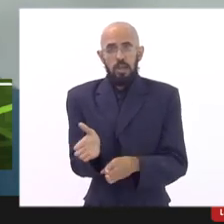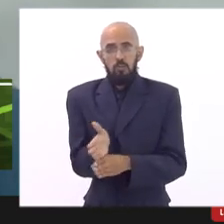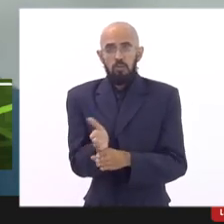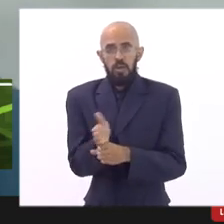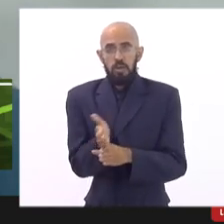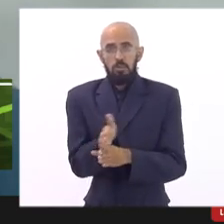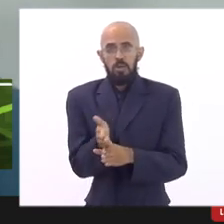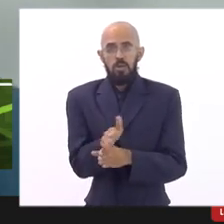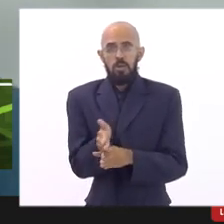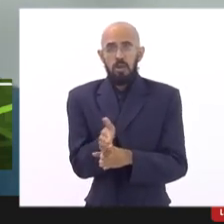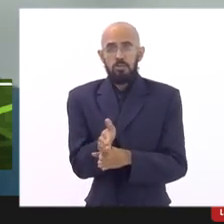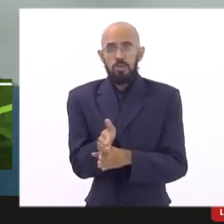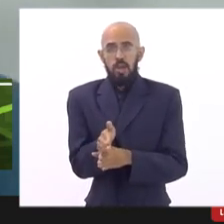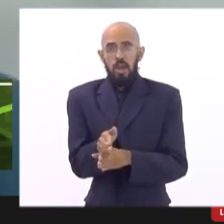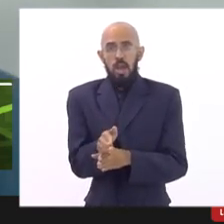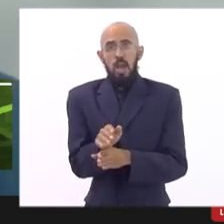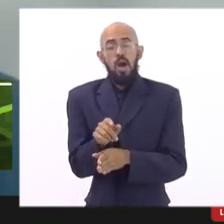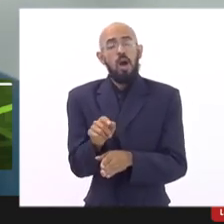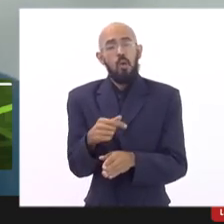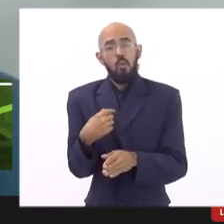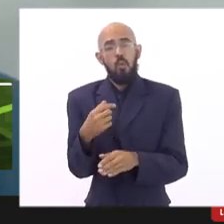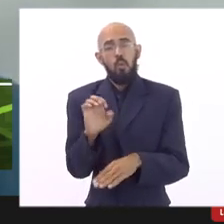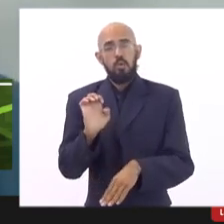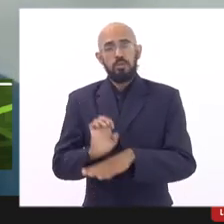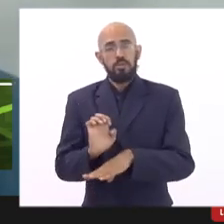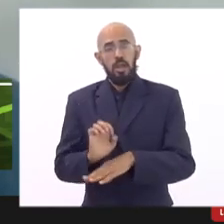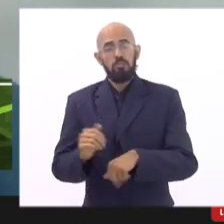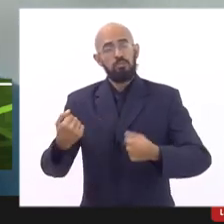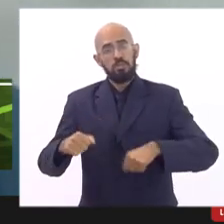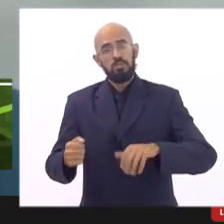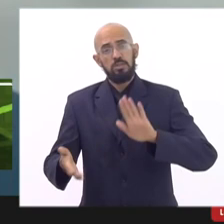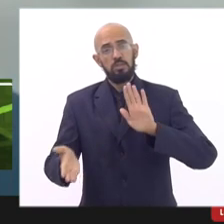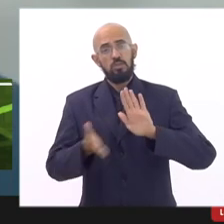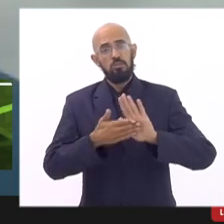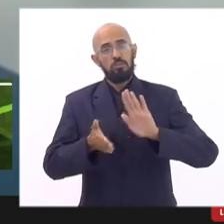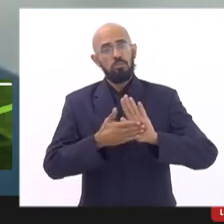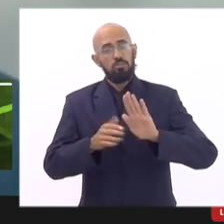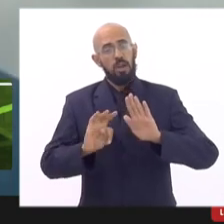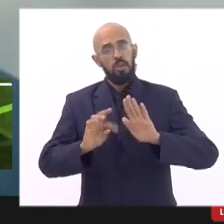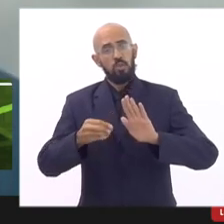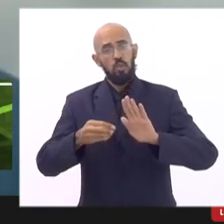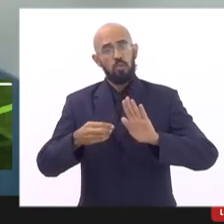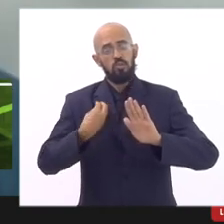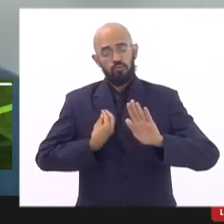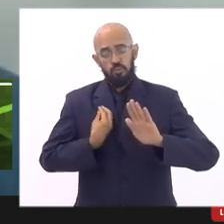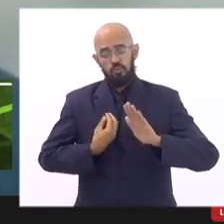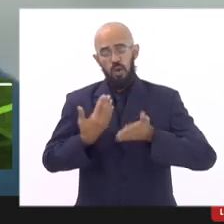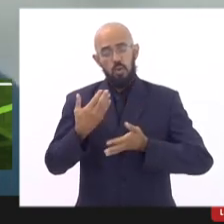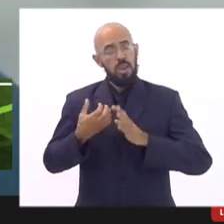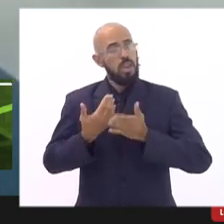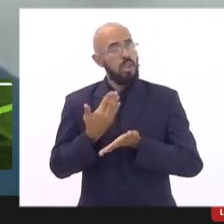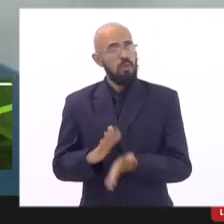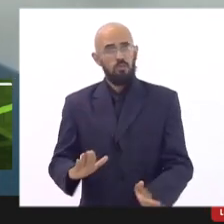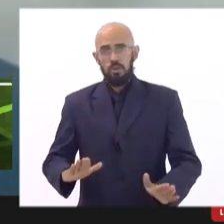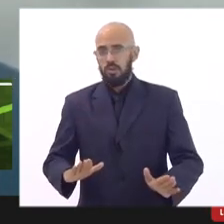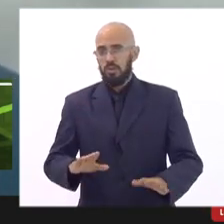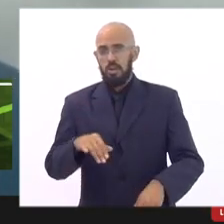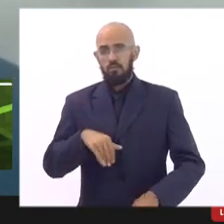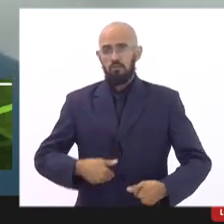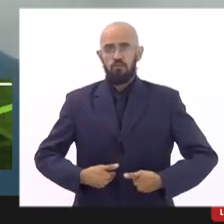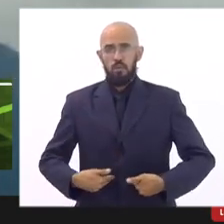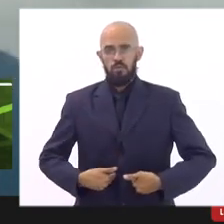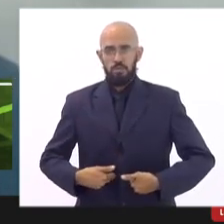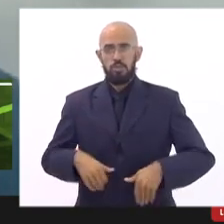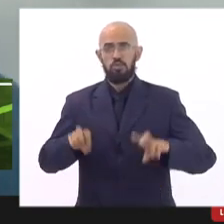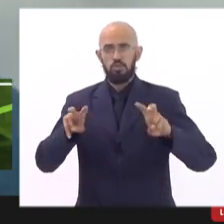fato que o estado do Rio de Janeiro tenha esse compromisso de que todos vivem livre da fome em relação a alimentação